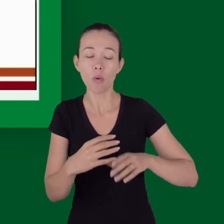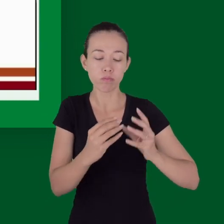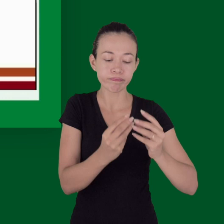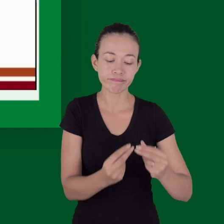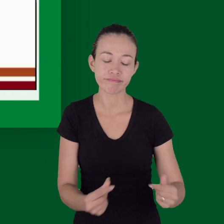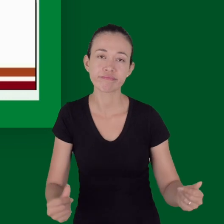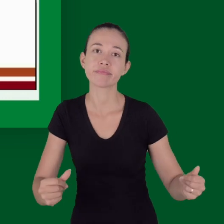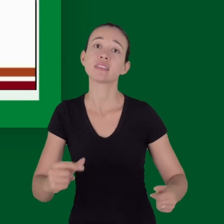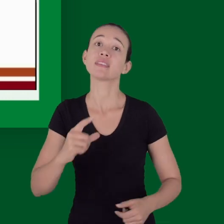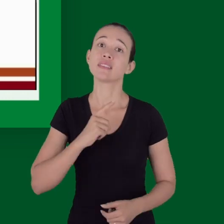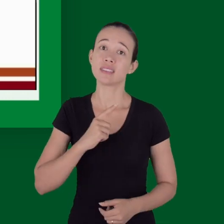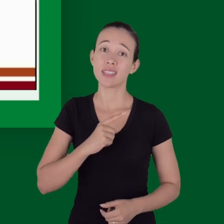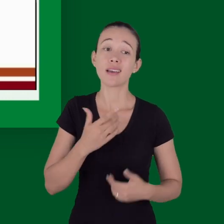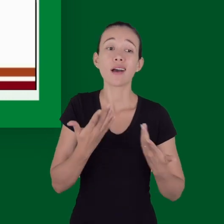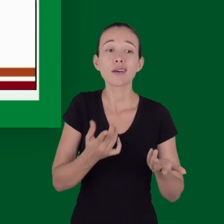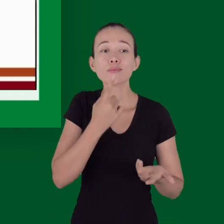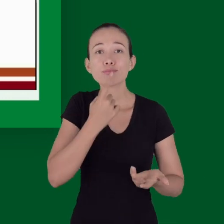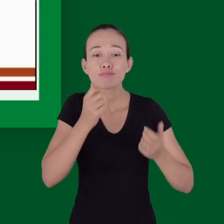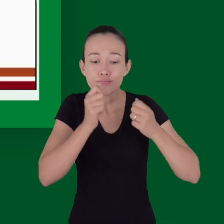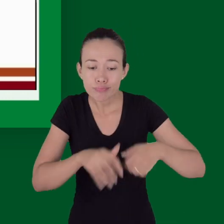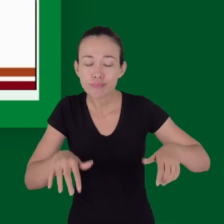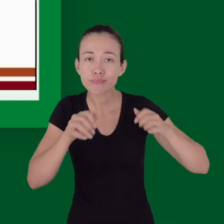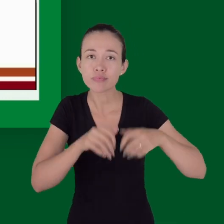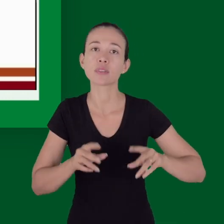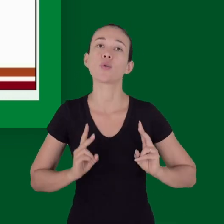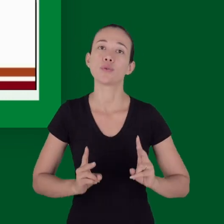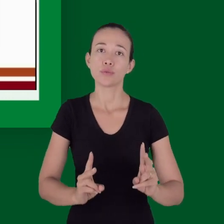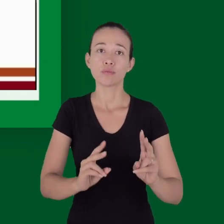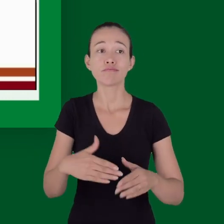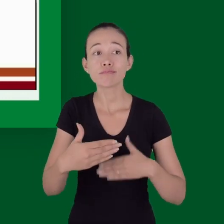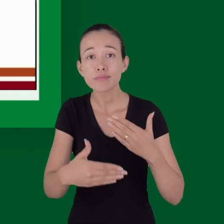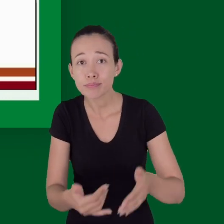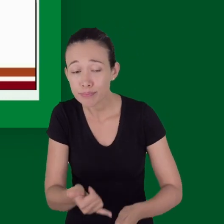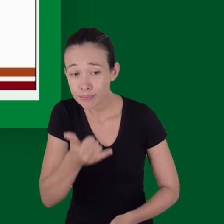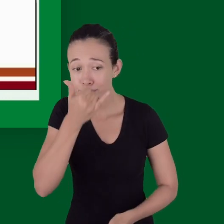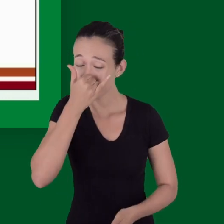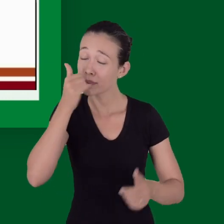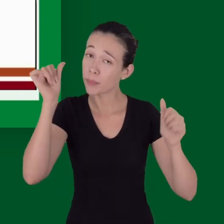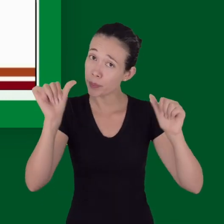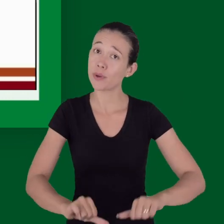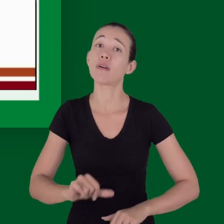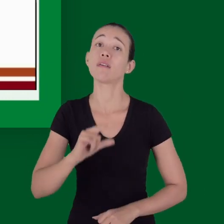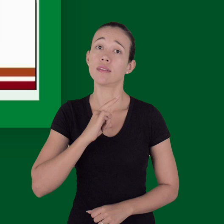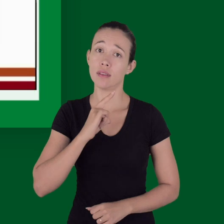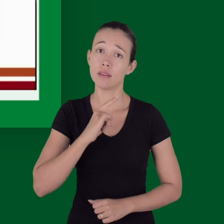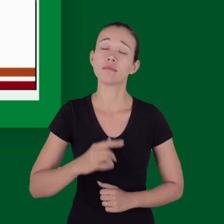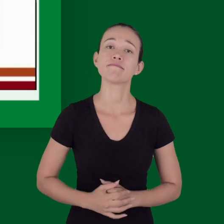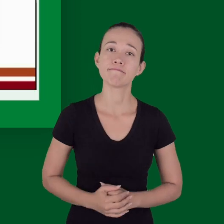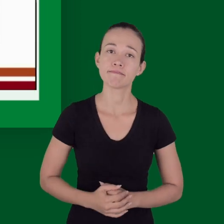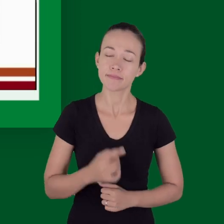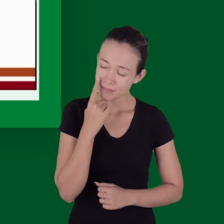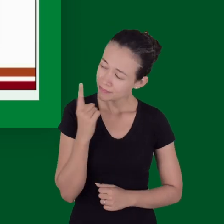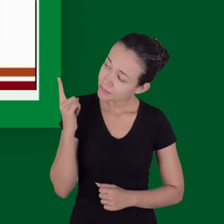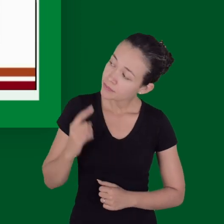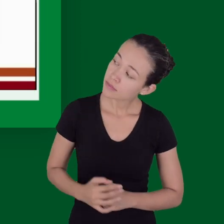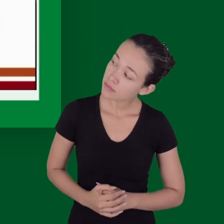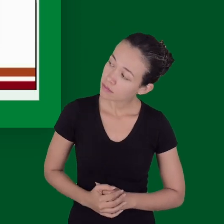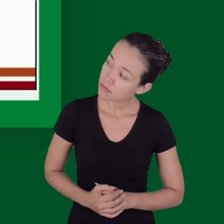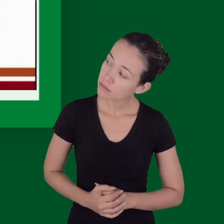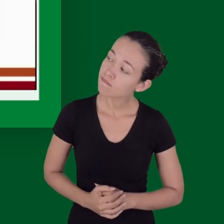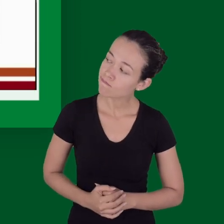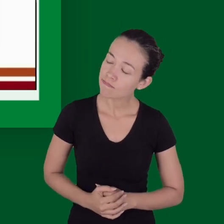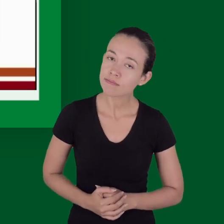implicando em piores desfechos ao paciente a gente sempre fala da coagulopatia induzida pelo trauma